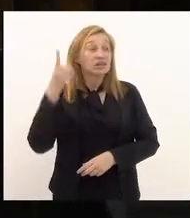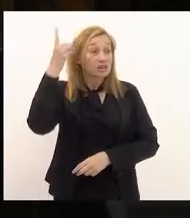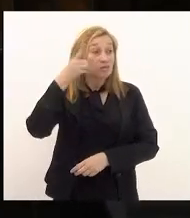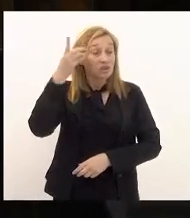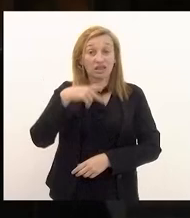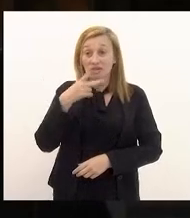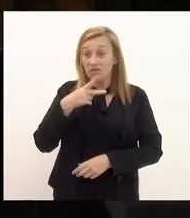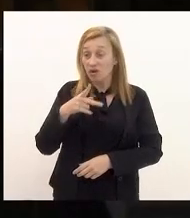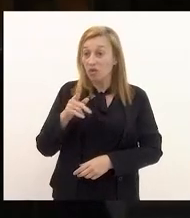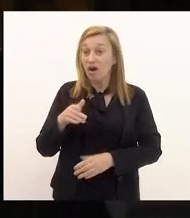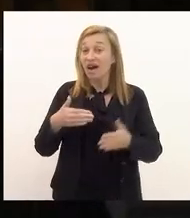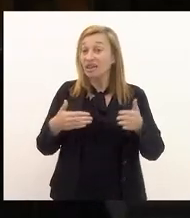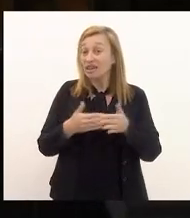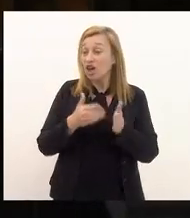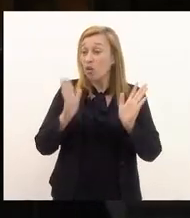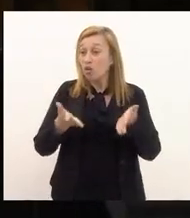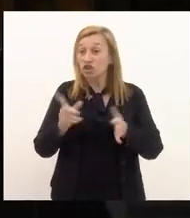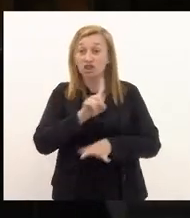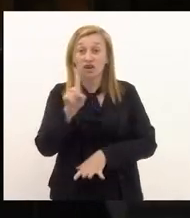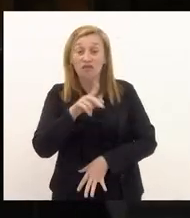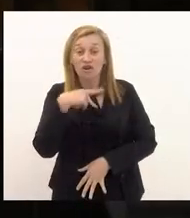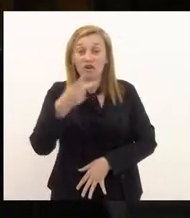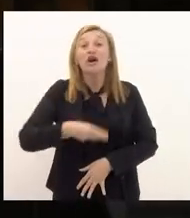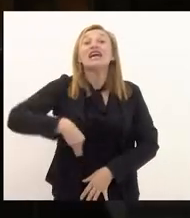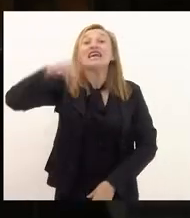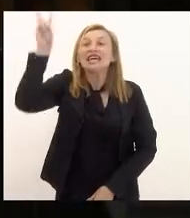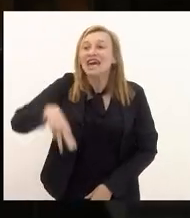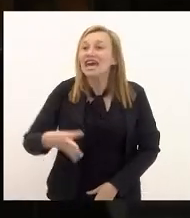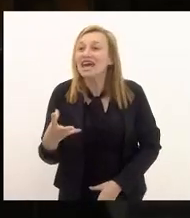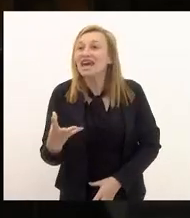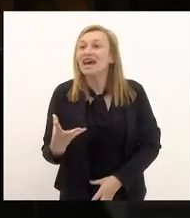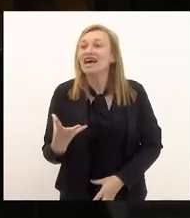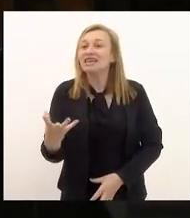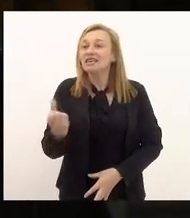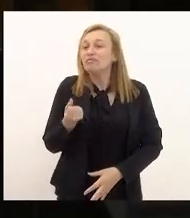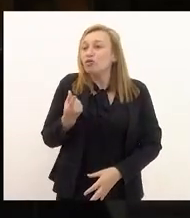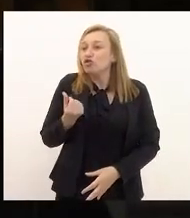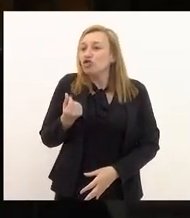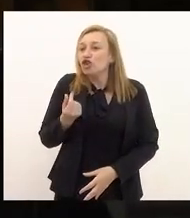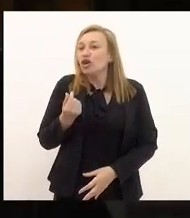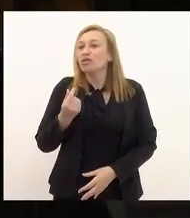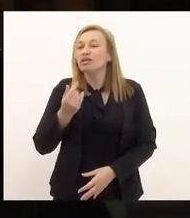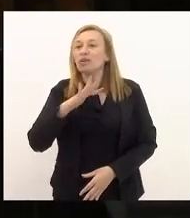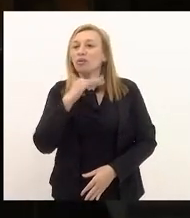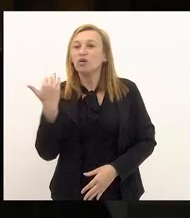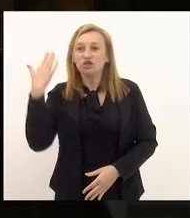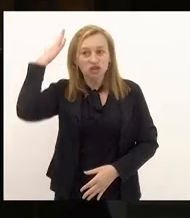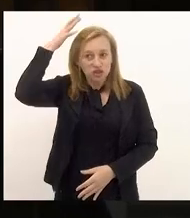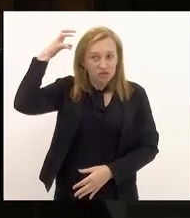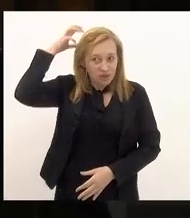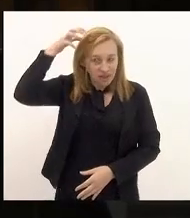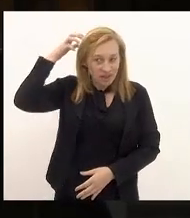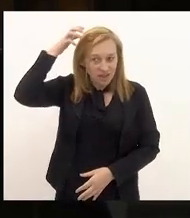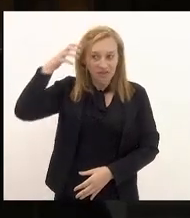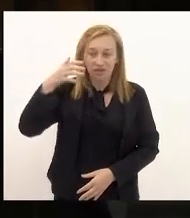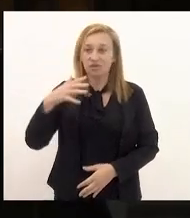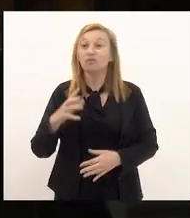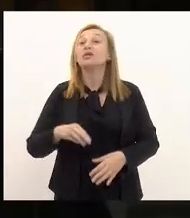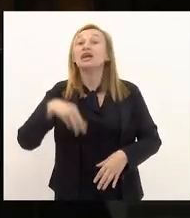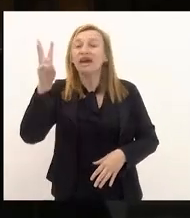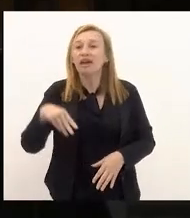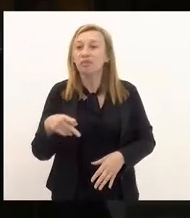antecedeu até hoje não respondeu quem lucrou com a morte de Marielle Franco porque aqui trouxe a baila neste plenário